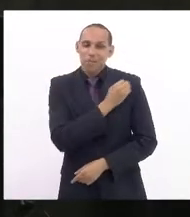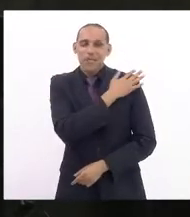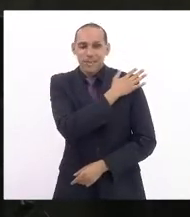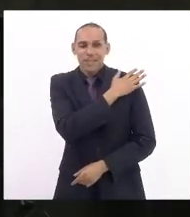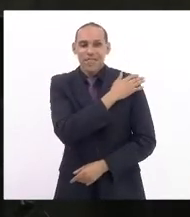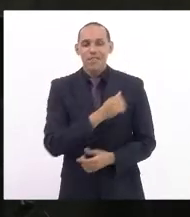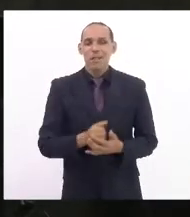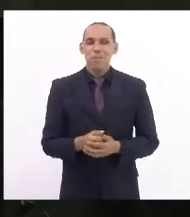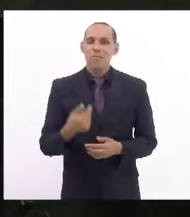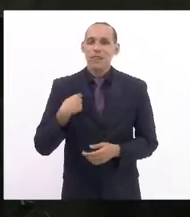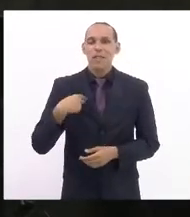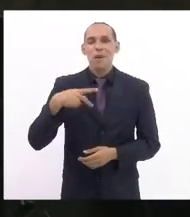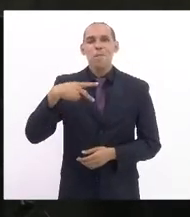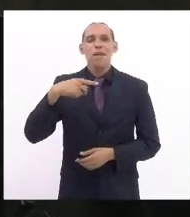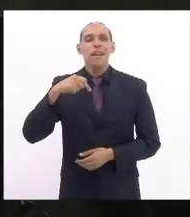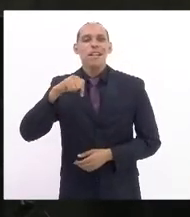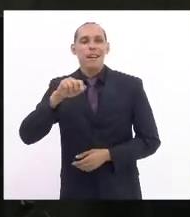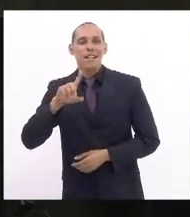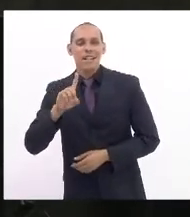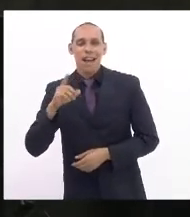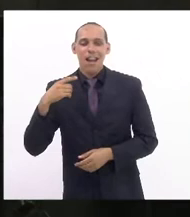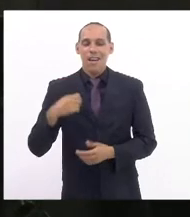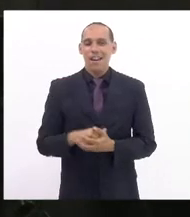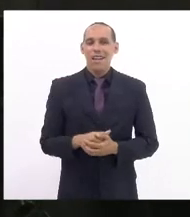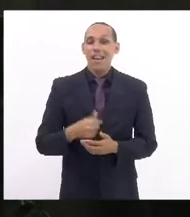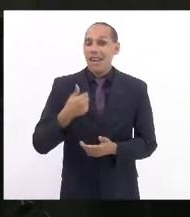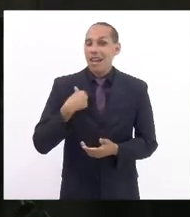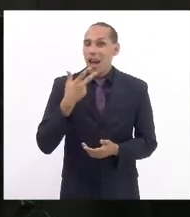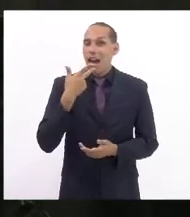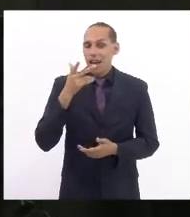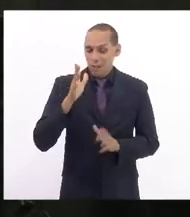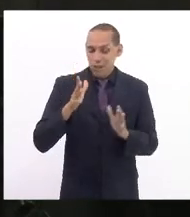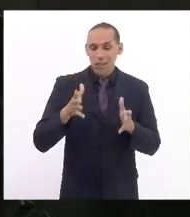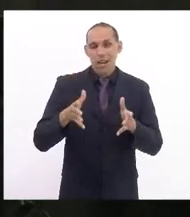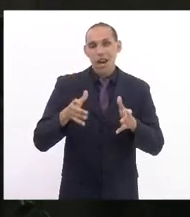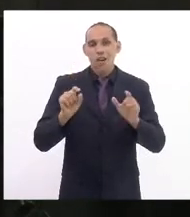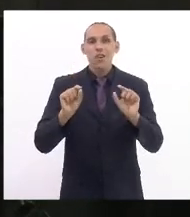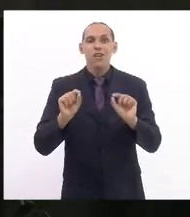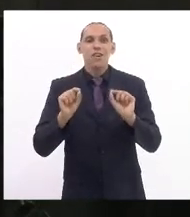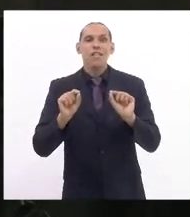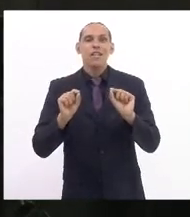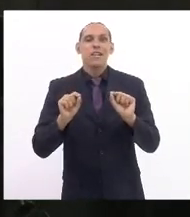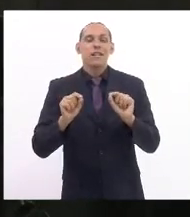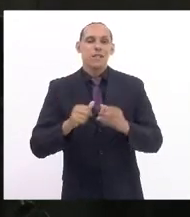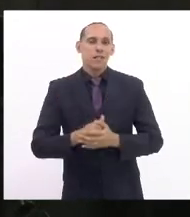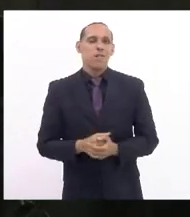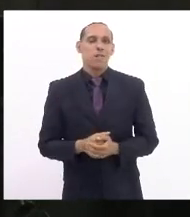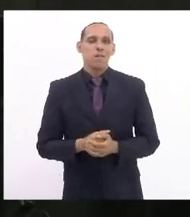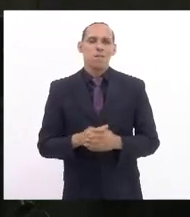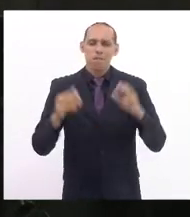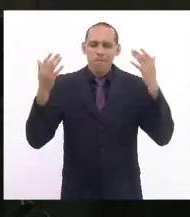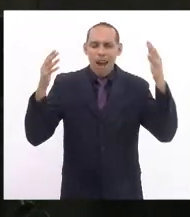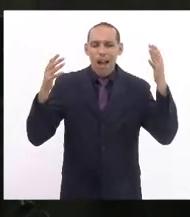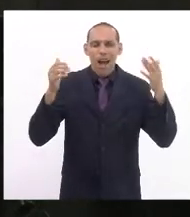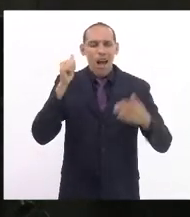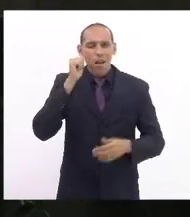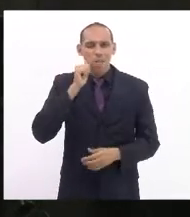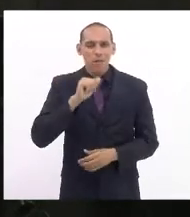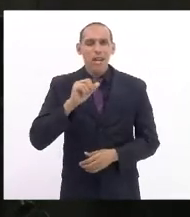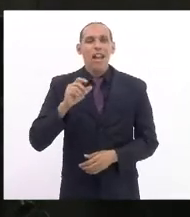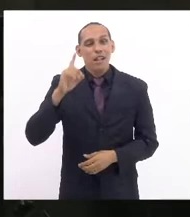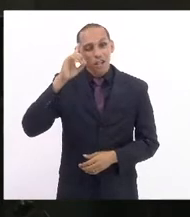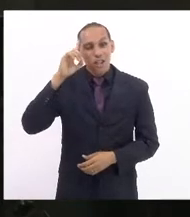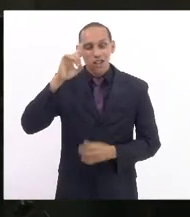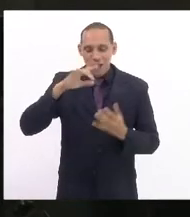Exército, eu sou paraquedista, e como eu acabei de me pronunciar aqui no momento da parabenização do Dia Internacional das Mulheres,